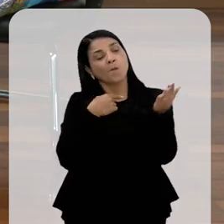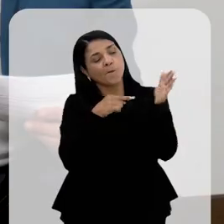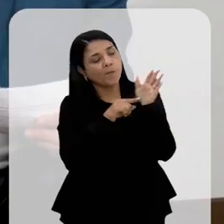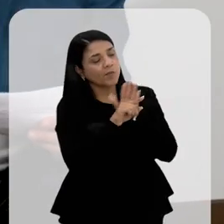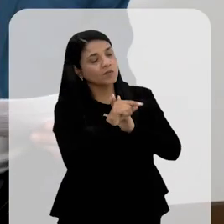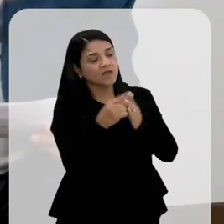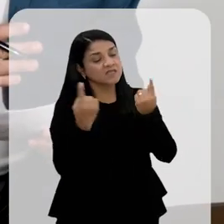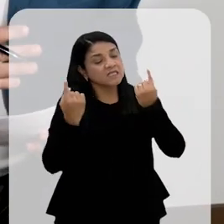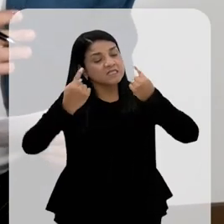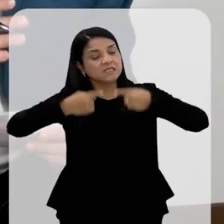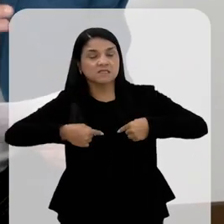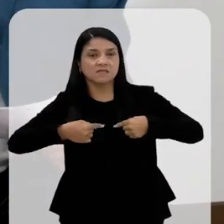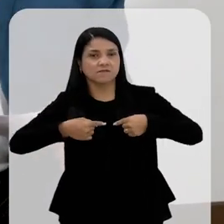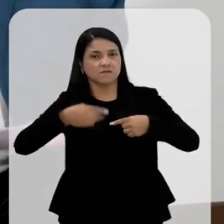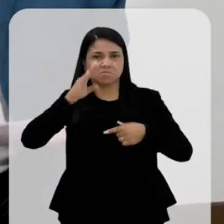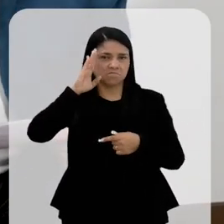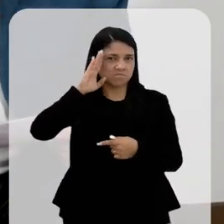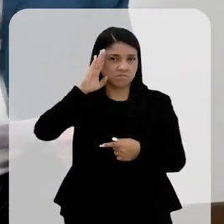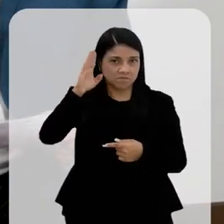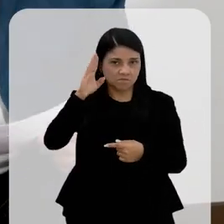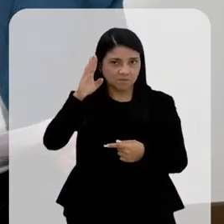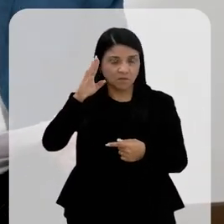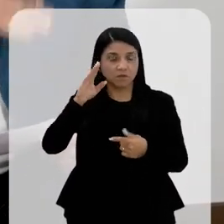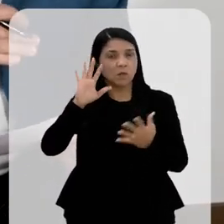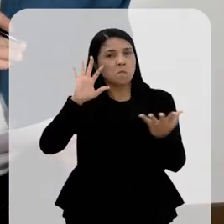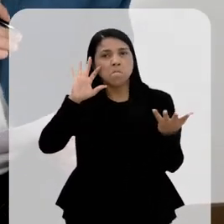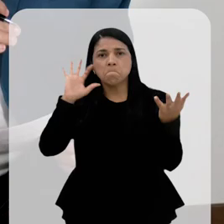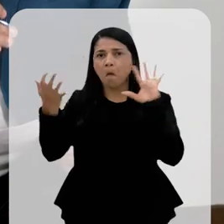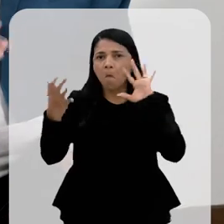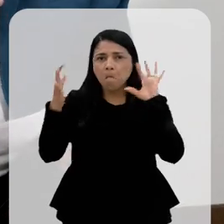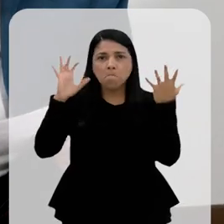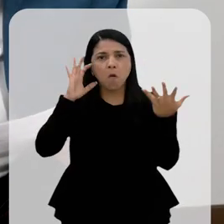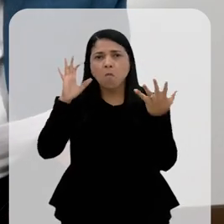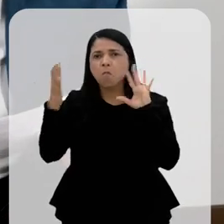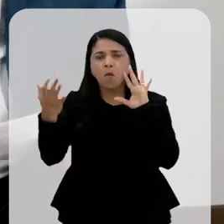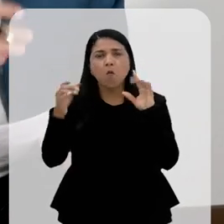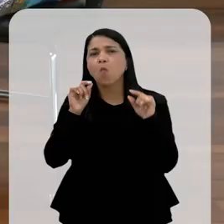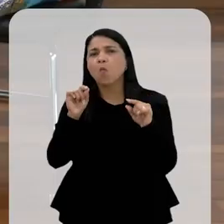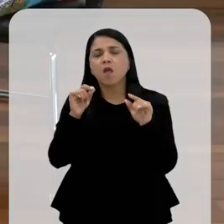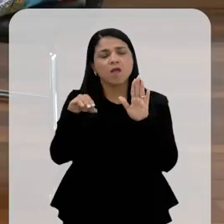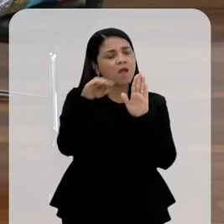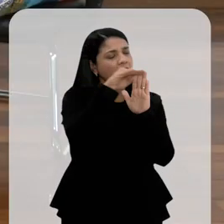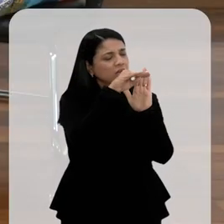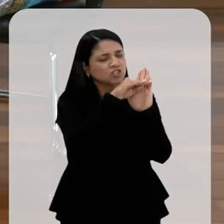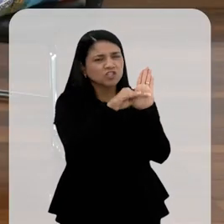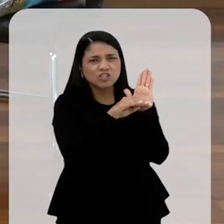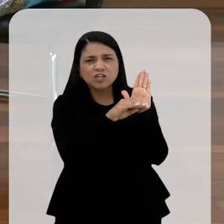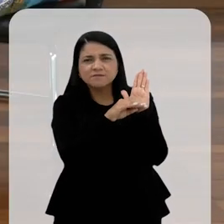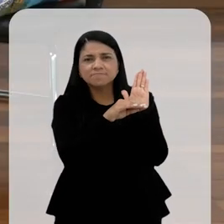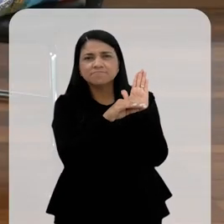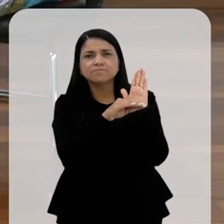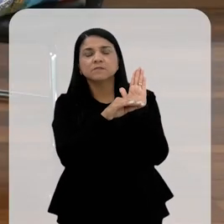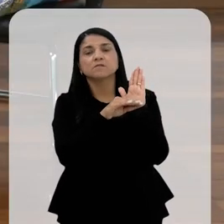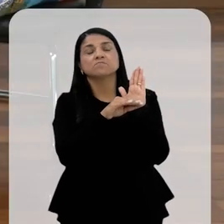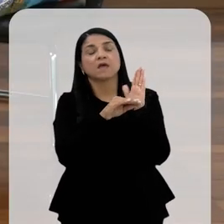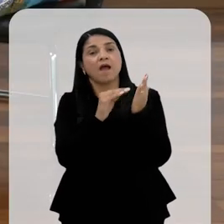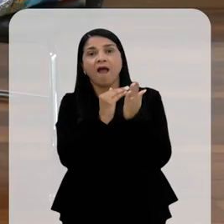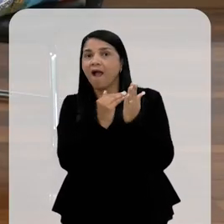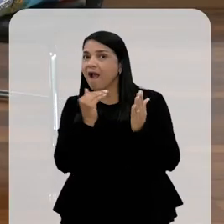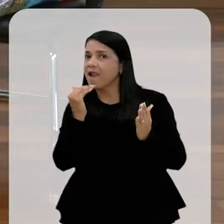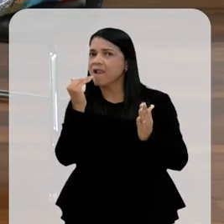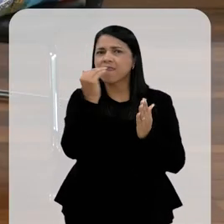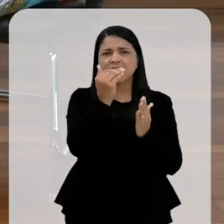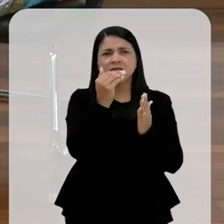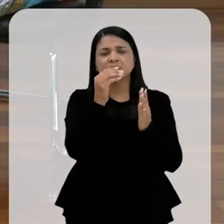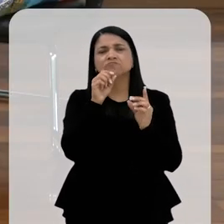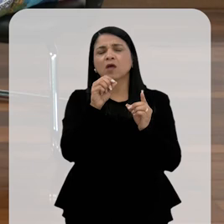os principais desafios, desafios das mudanças climáticas. O que está colocado na agenda, para além daquilo que a Organização